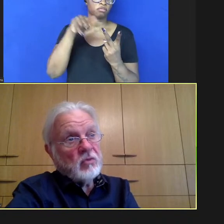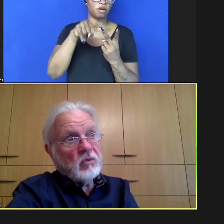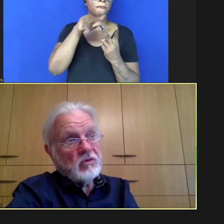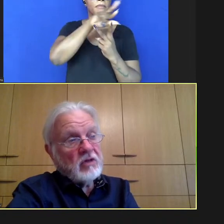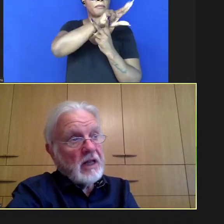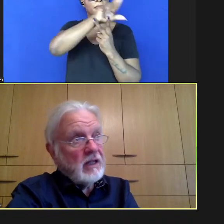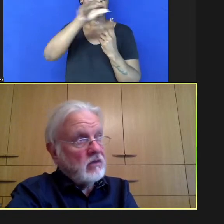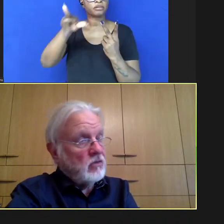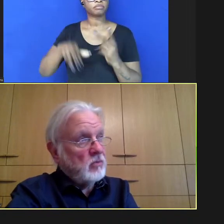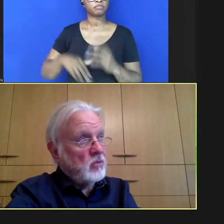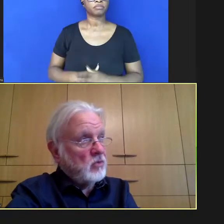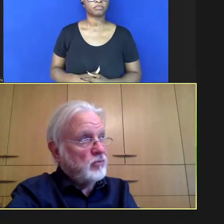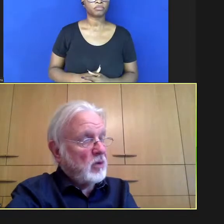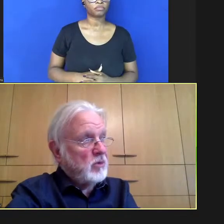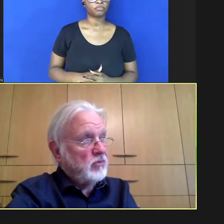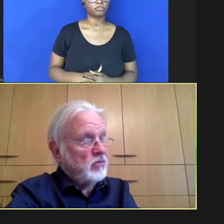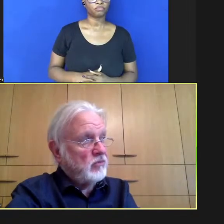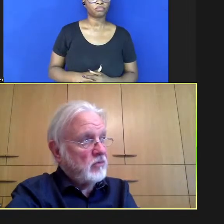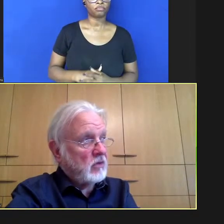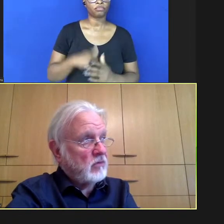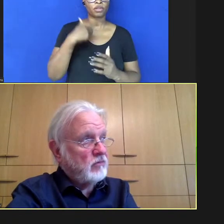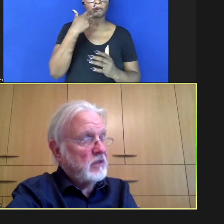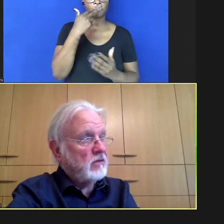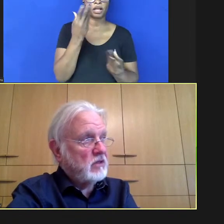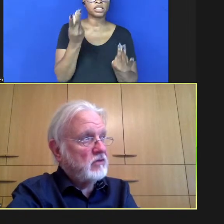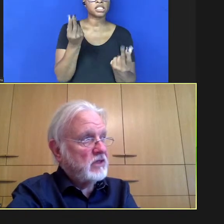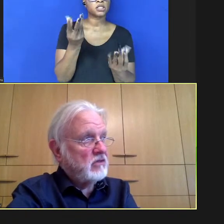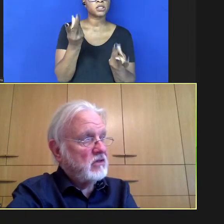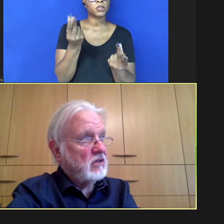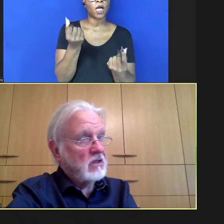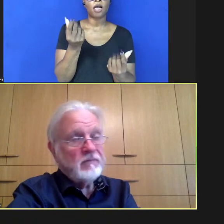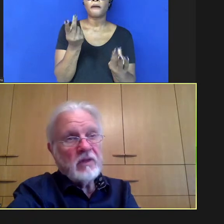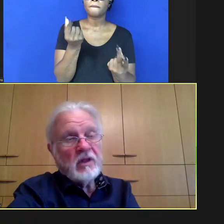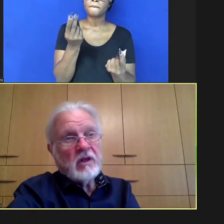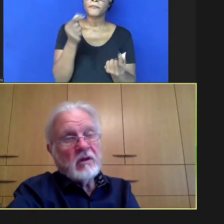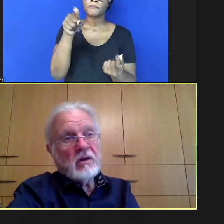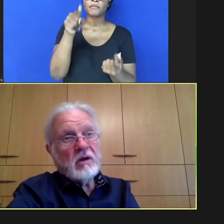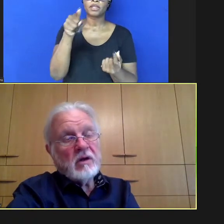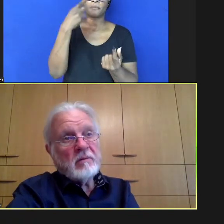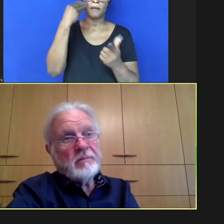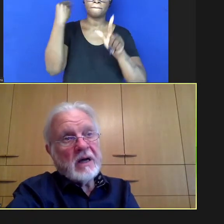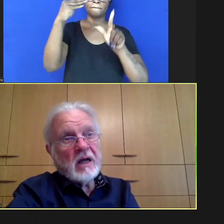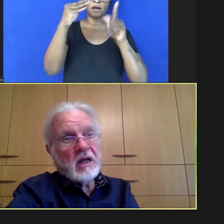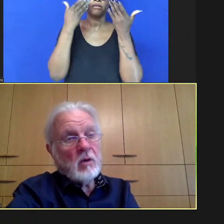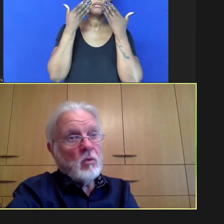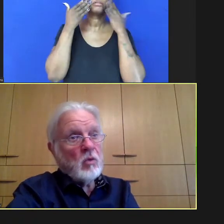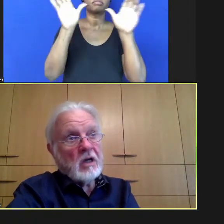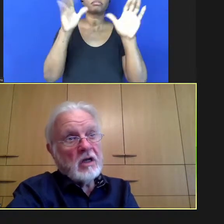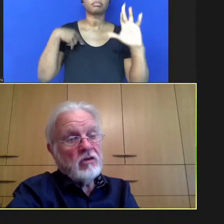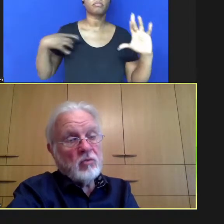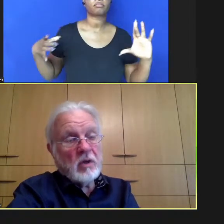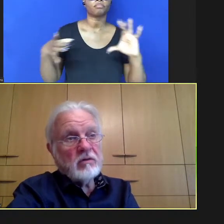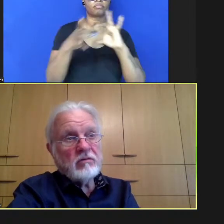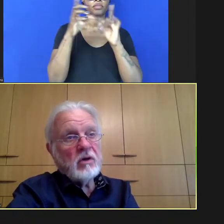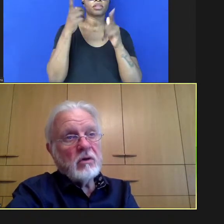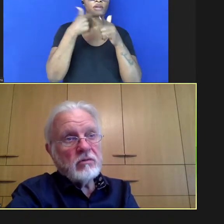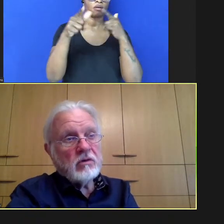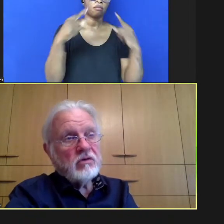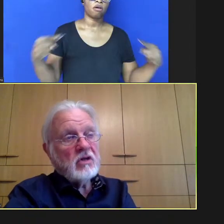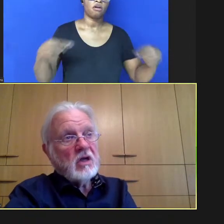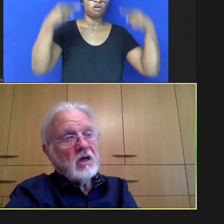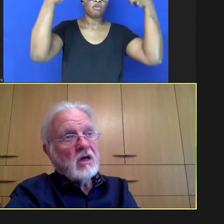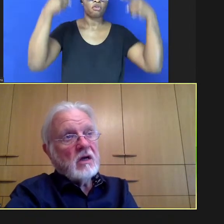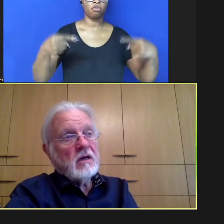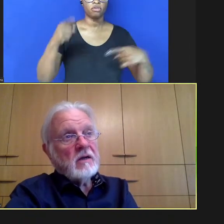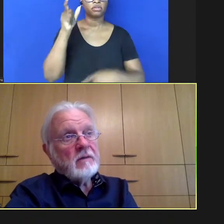e essa retirada essa retratação foi ligada a problemas de conflito de interesse